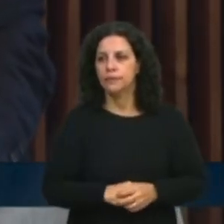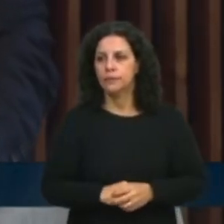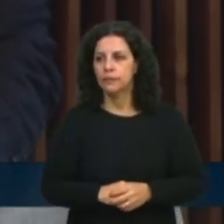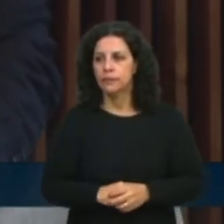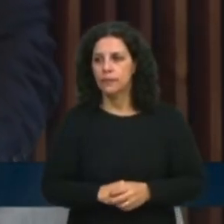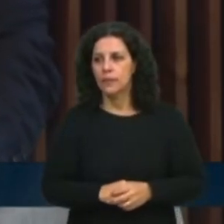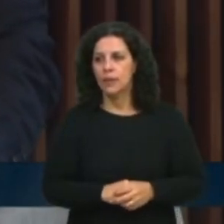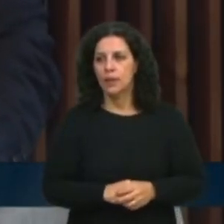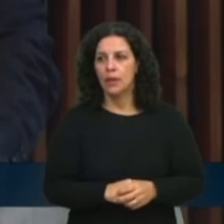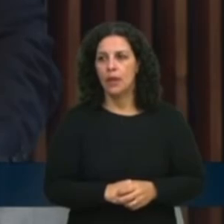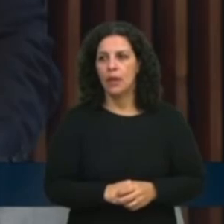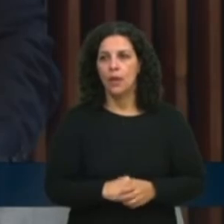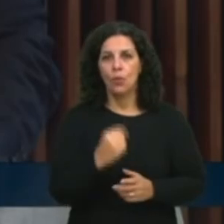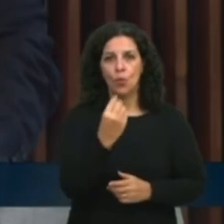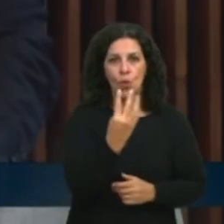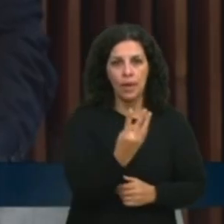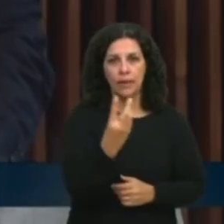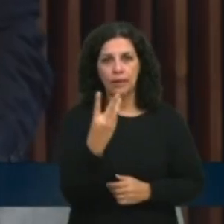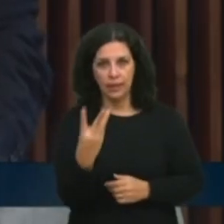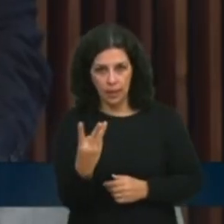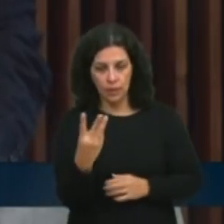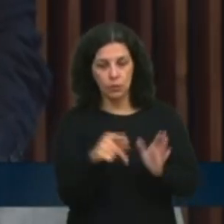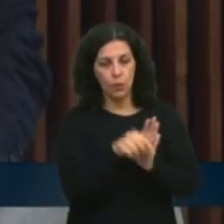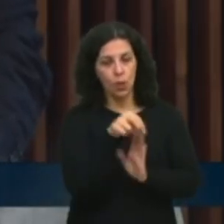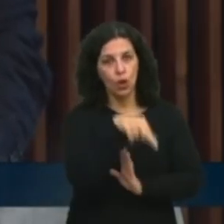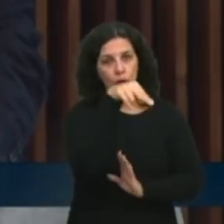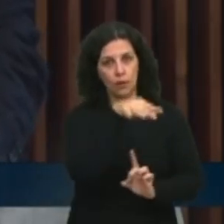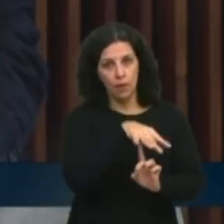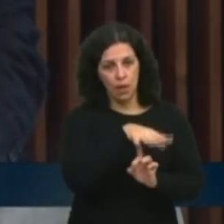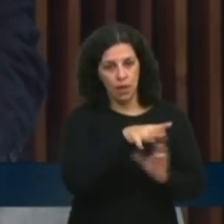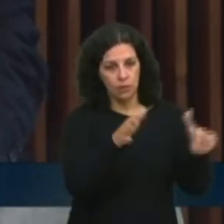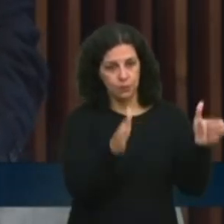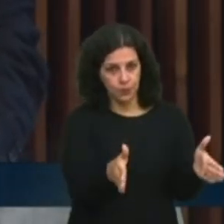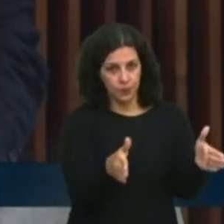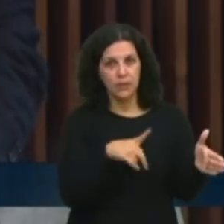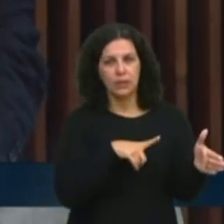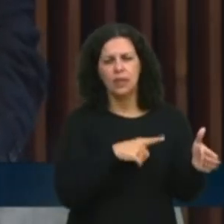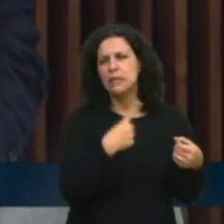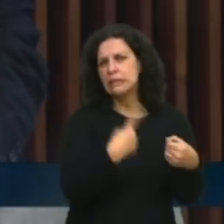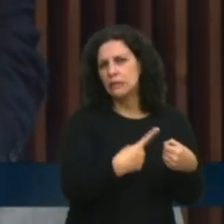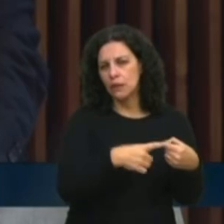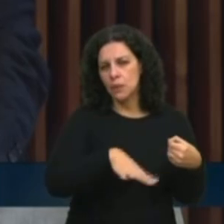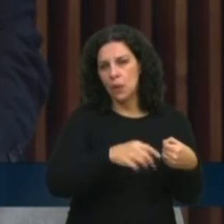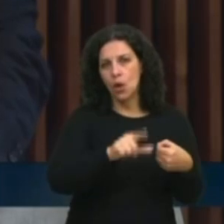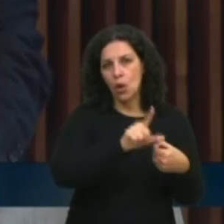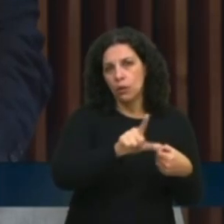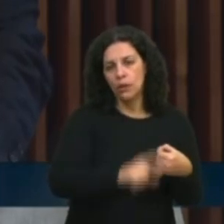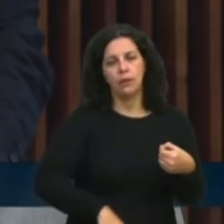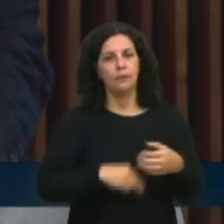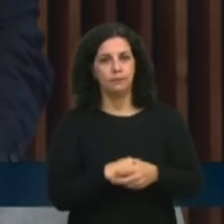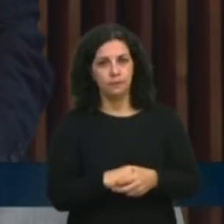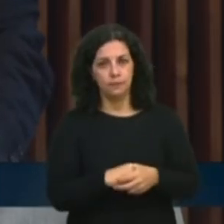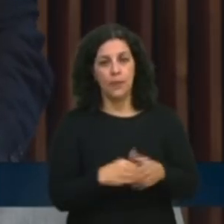prefixo 43, ou seja, é do norte do Paraná, da região de Londrina